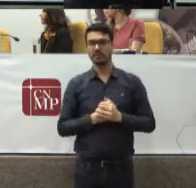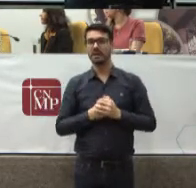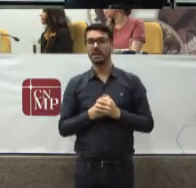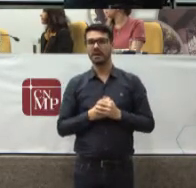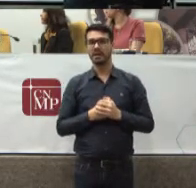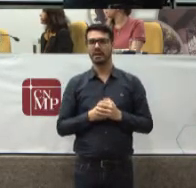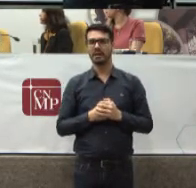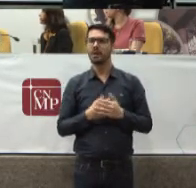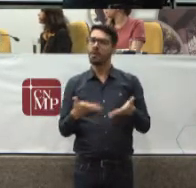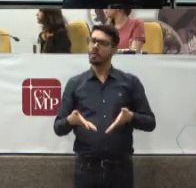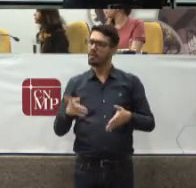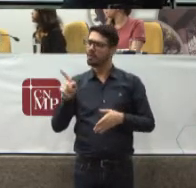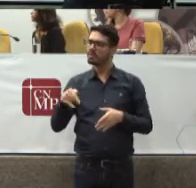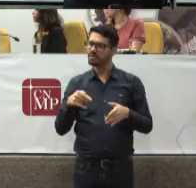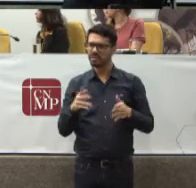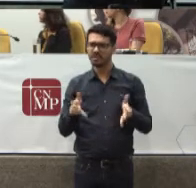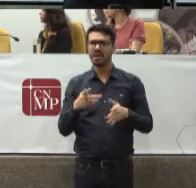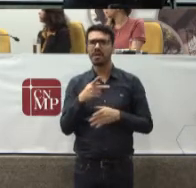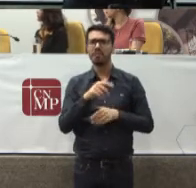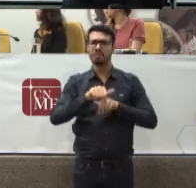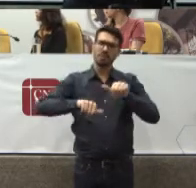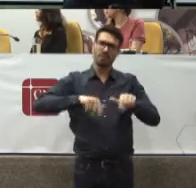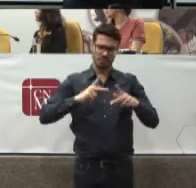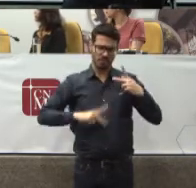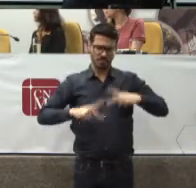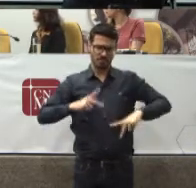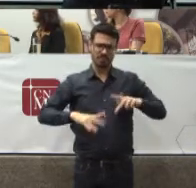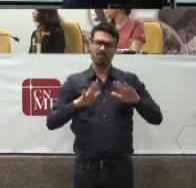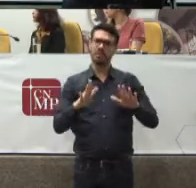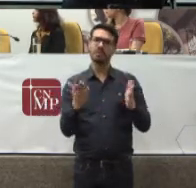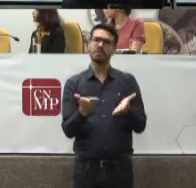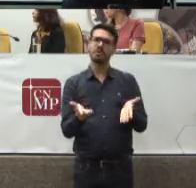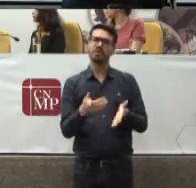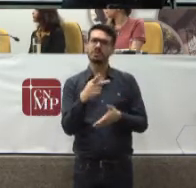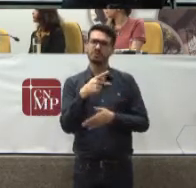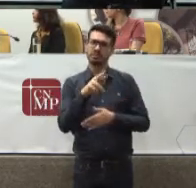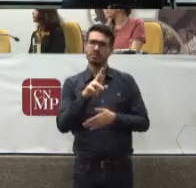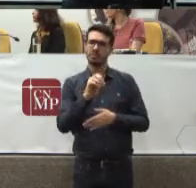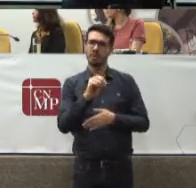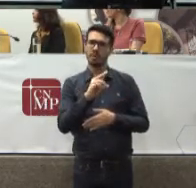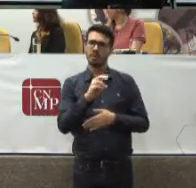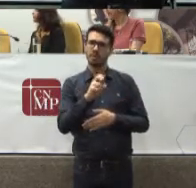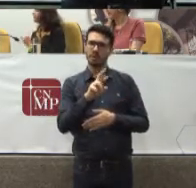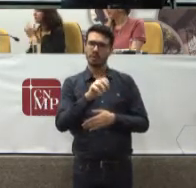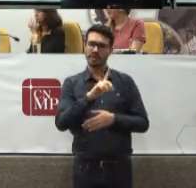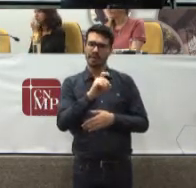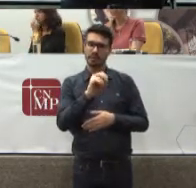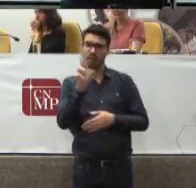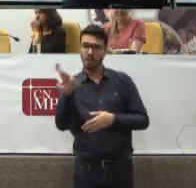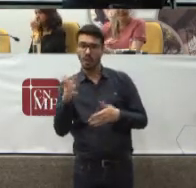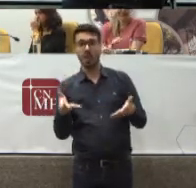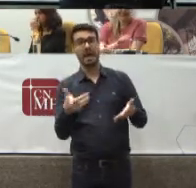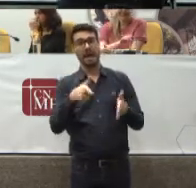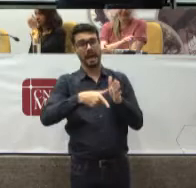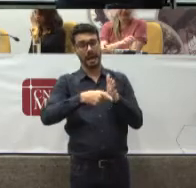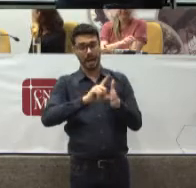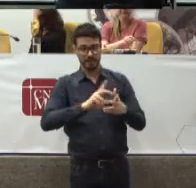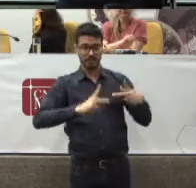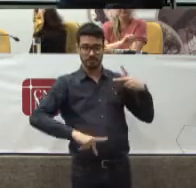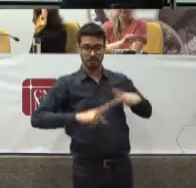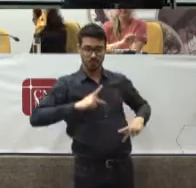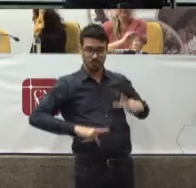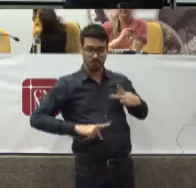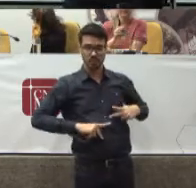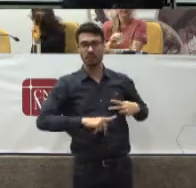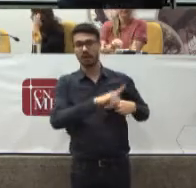Atualmente é procurador Já Eu li aqui Promotor Mas pelo currículo Foi promotor E atualmente Já procurador De Justiça